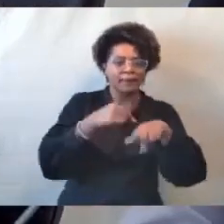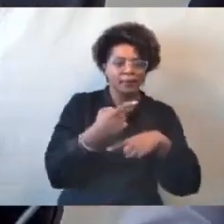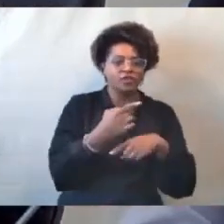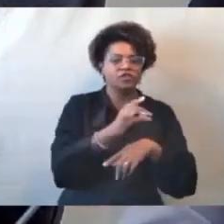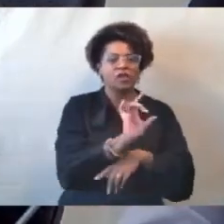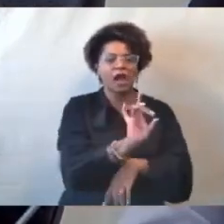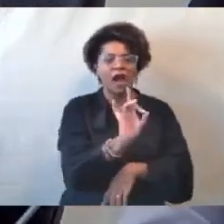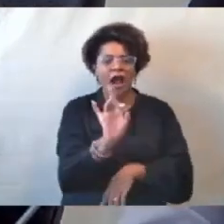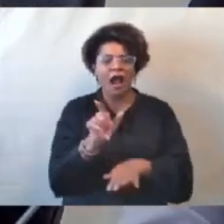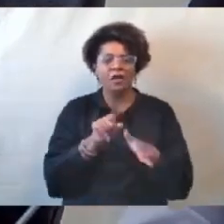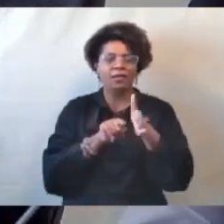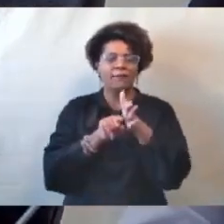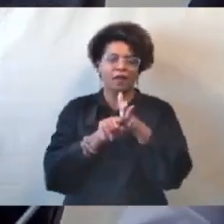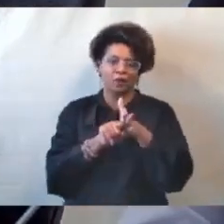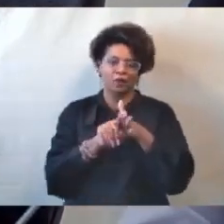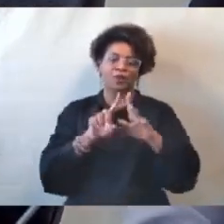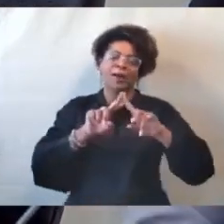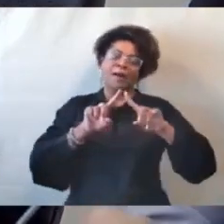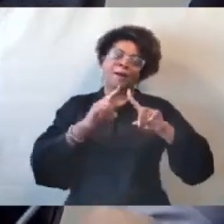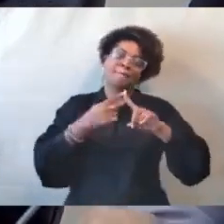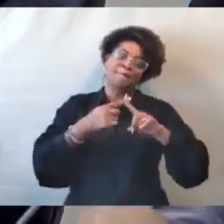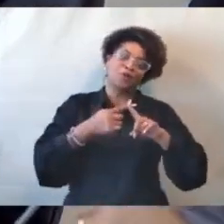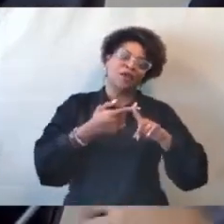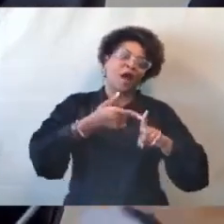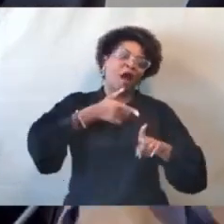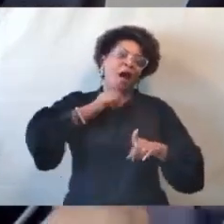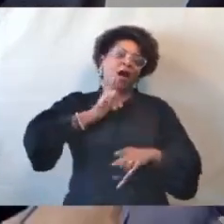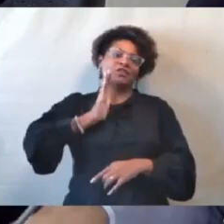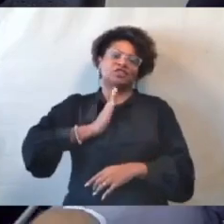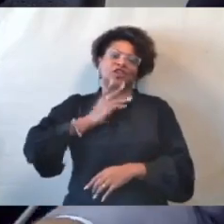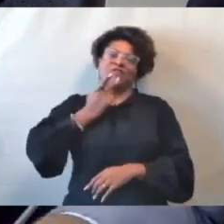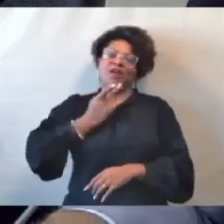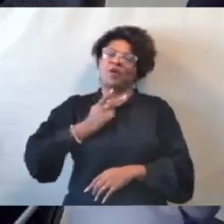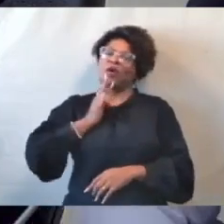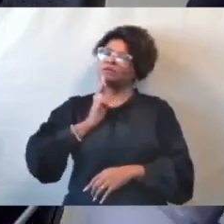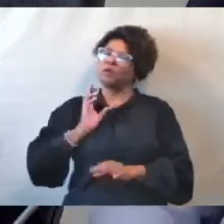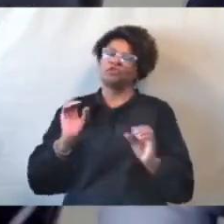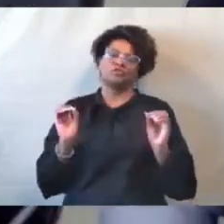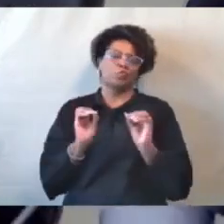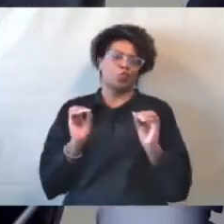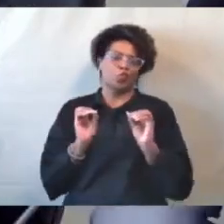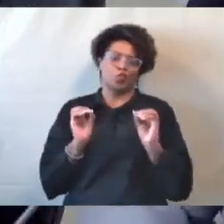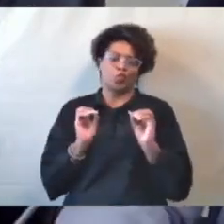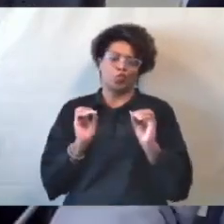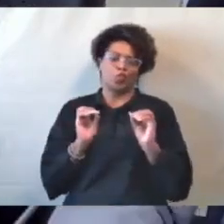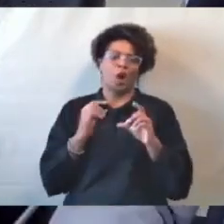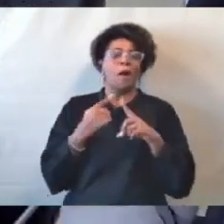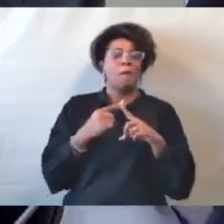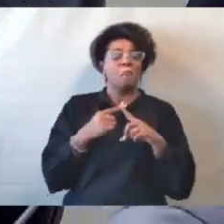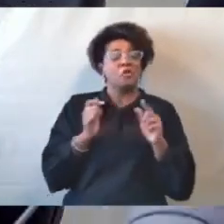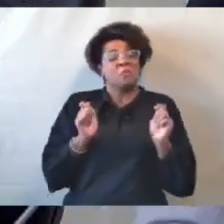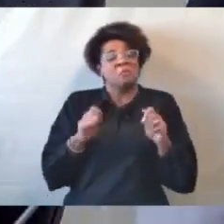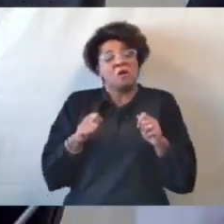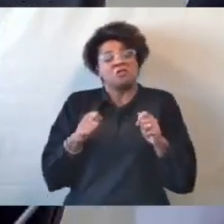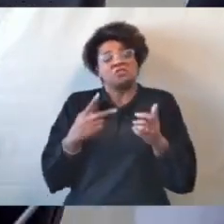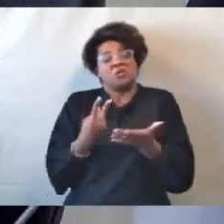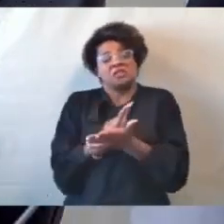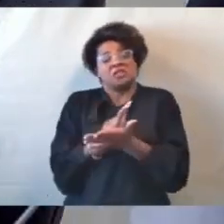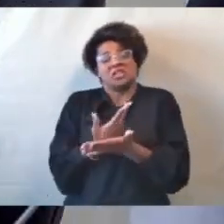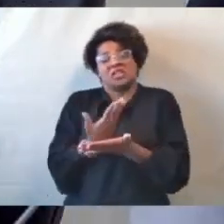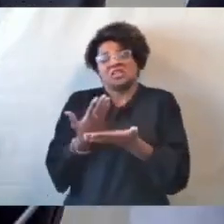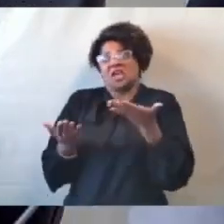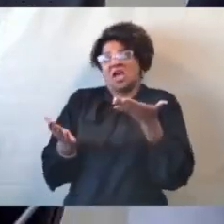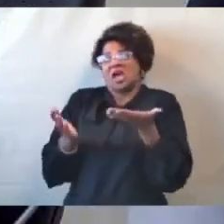mesmo já tendo se manifestado, sentido que não vai responder nenhuma, porque pode ser que surja alguma que ele queira esclarecer,